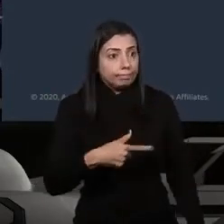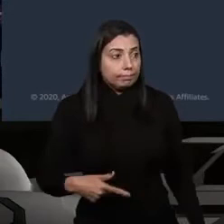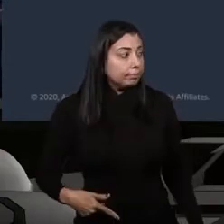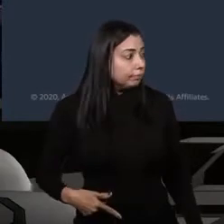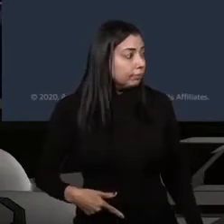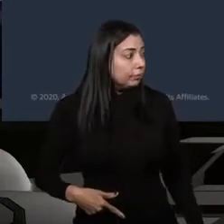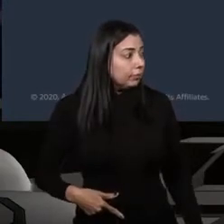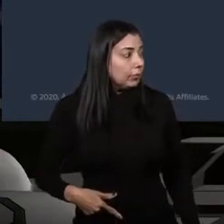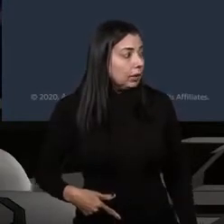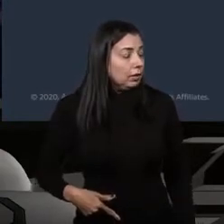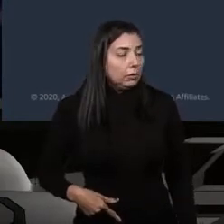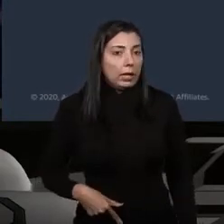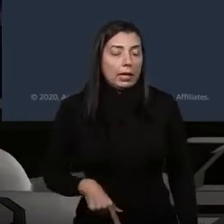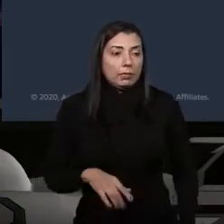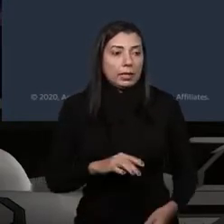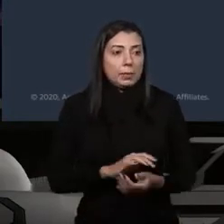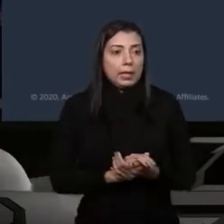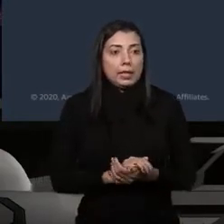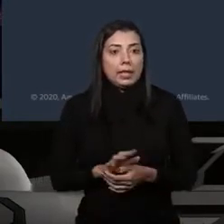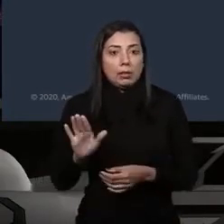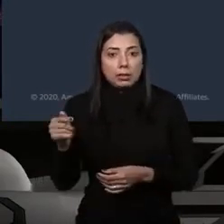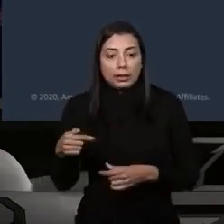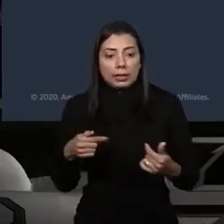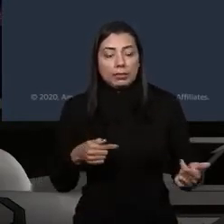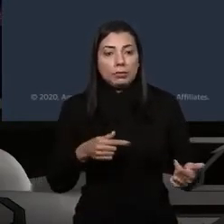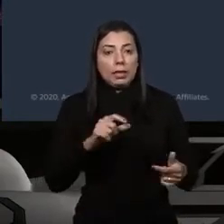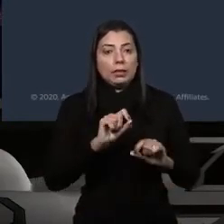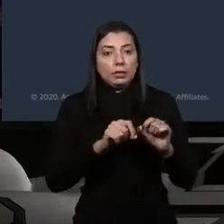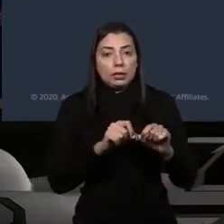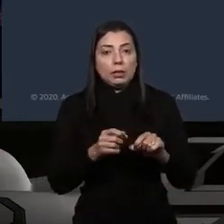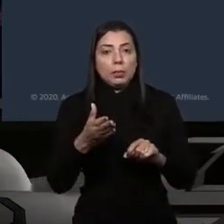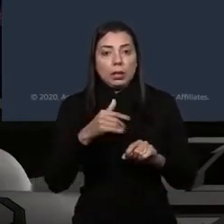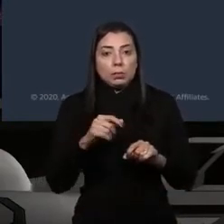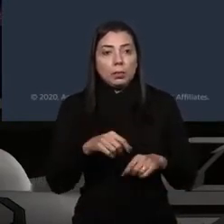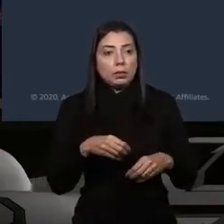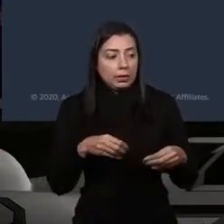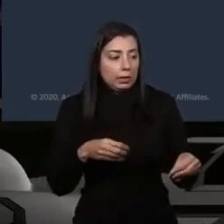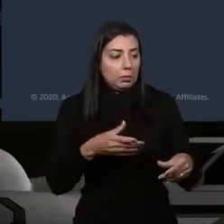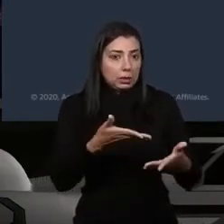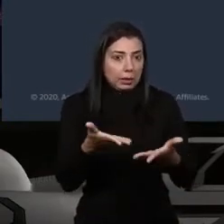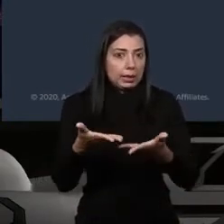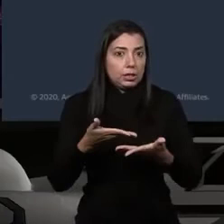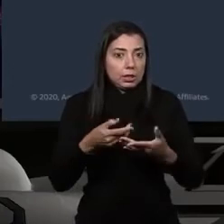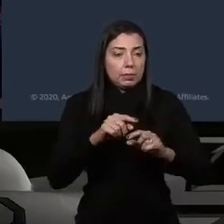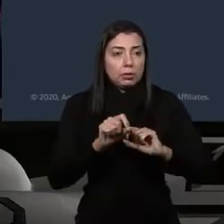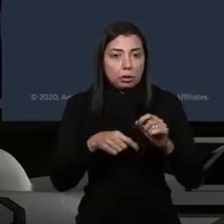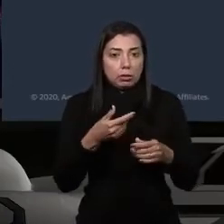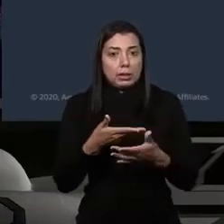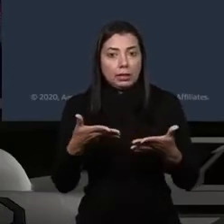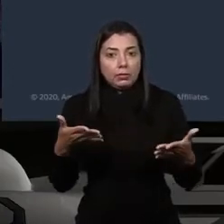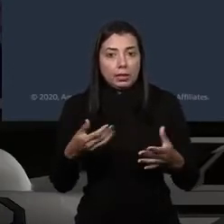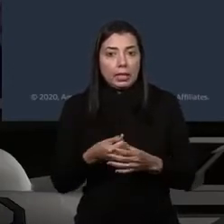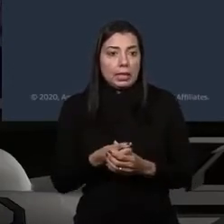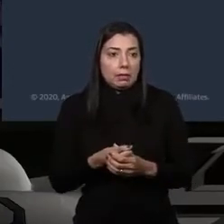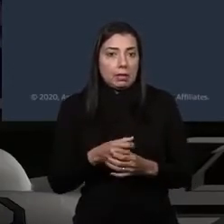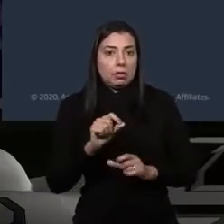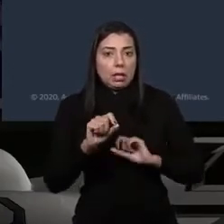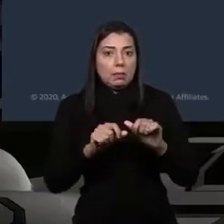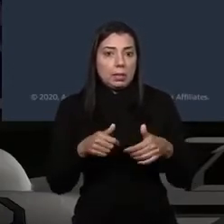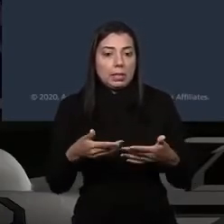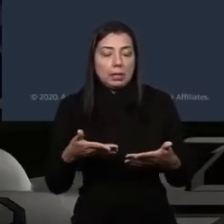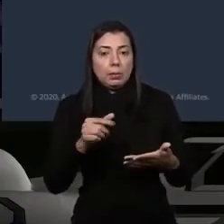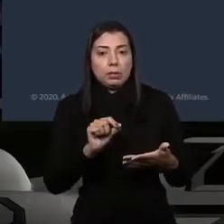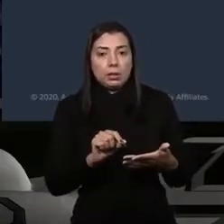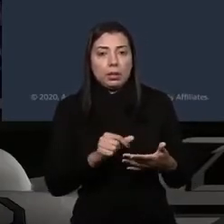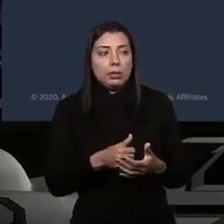Foi o diretor de tecnologia? Foi o diretor de inovação? Ou foi o coronavírus? A gente viu que